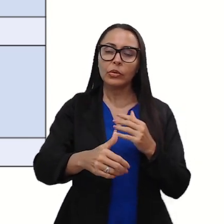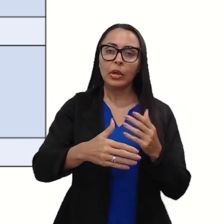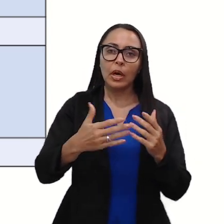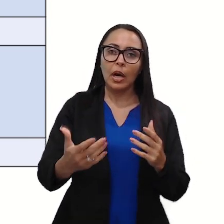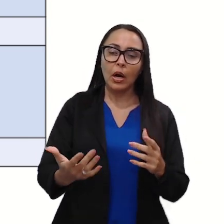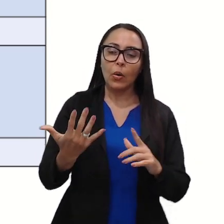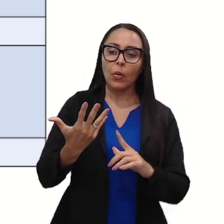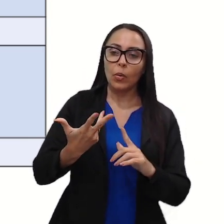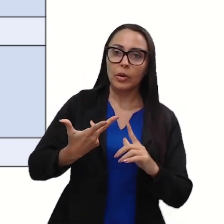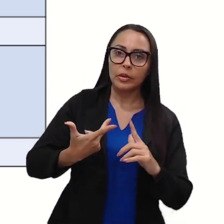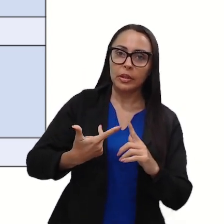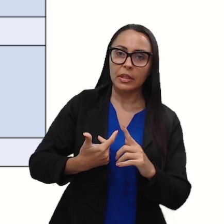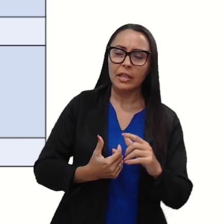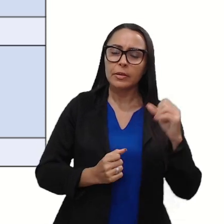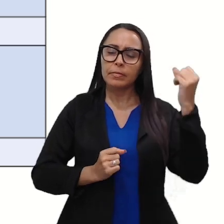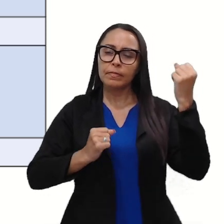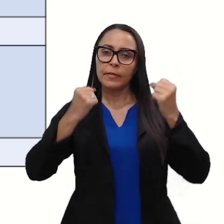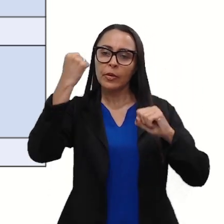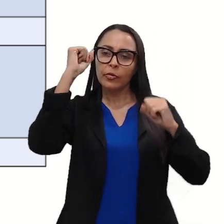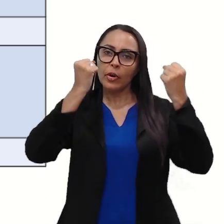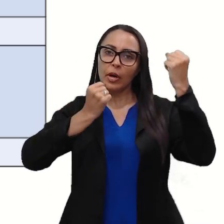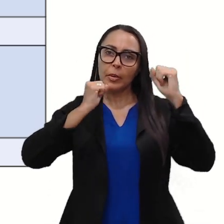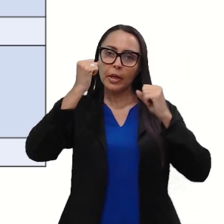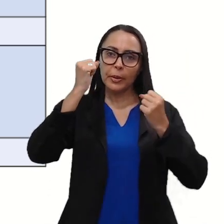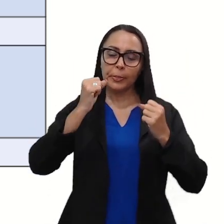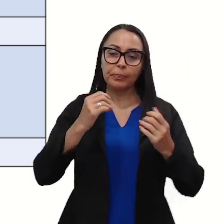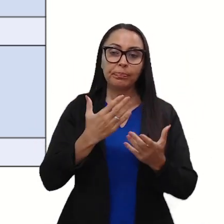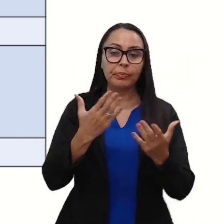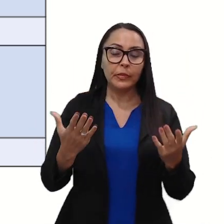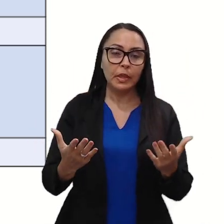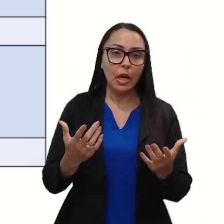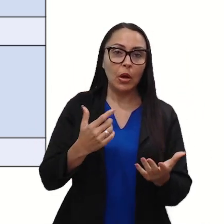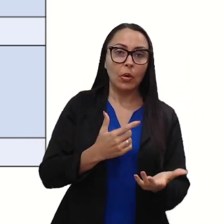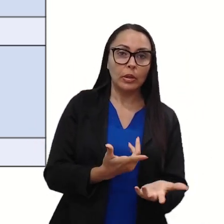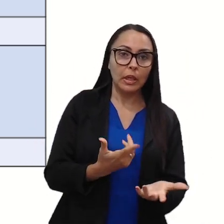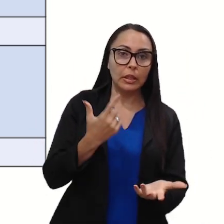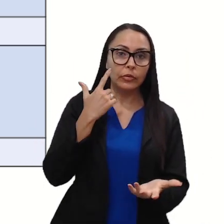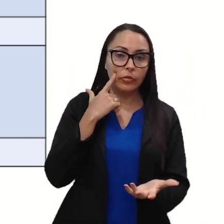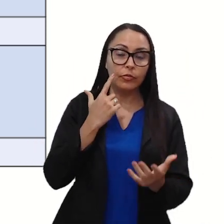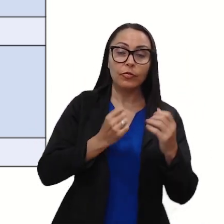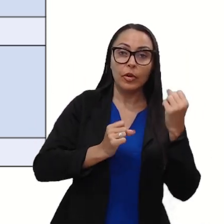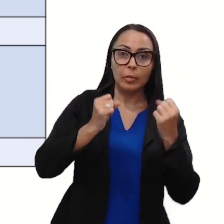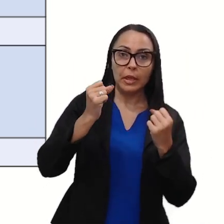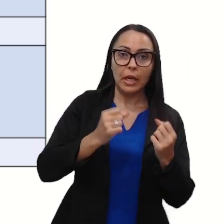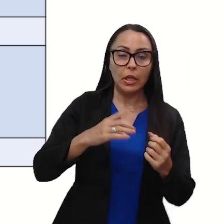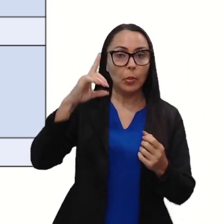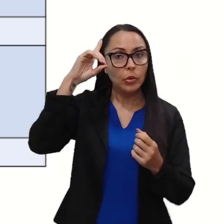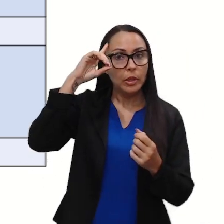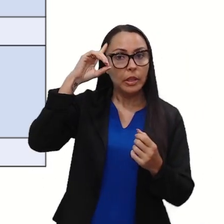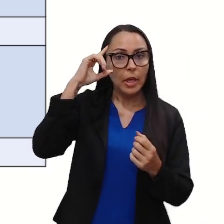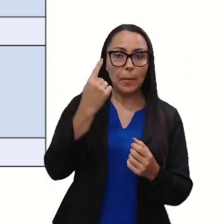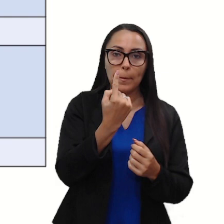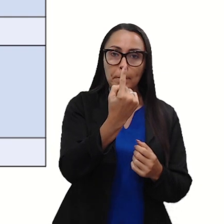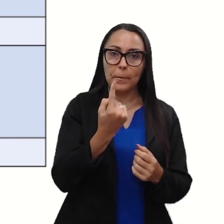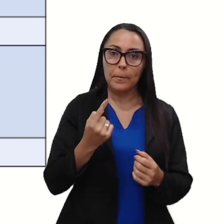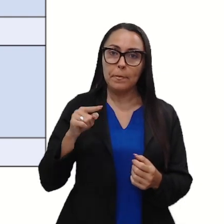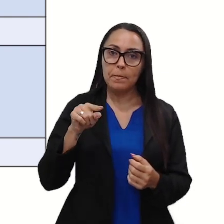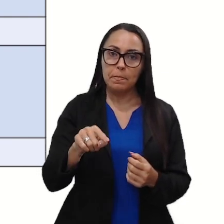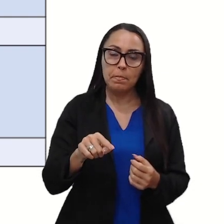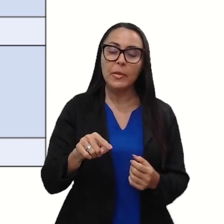A quantidade de fábrica, de... Perdão. A quantidade fabricada por dia é de mil unidades.